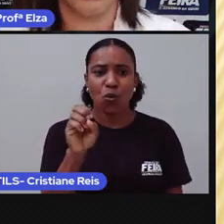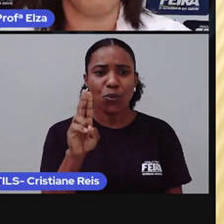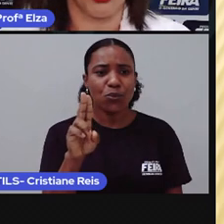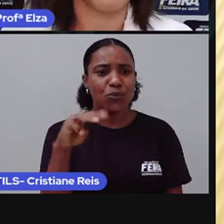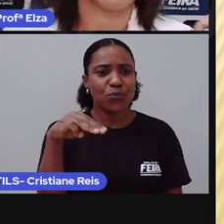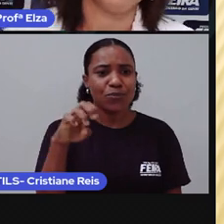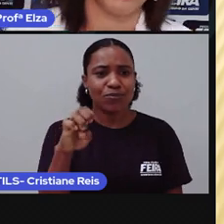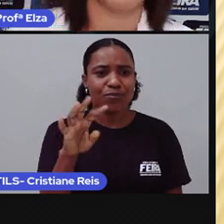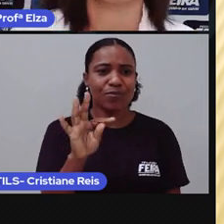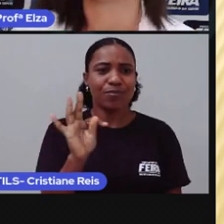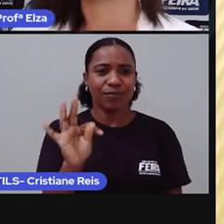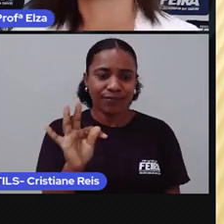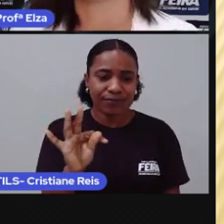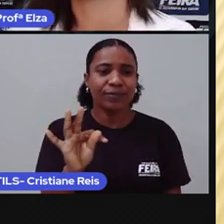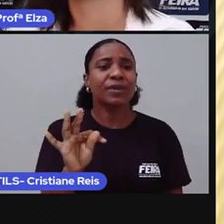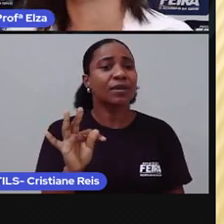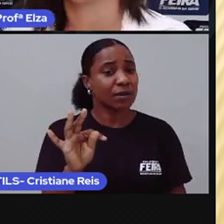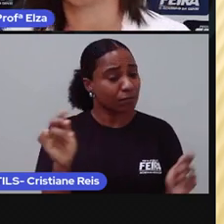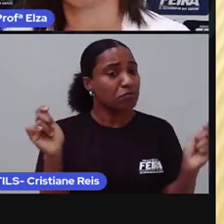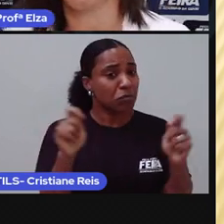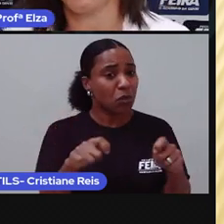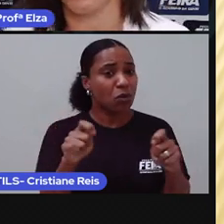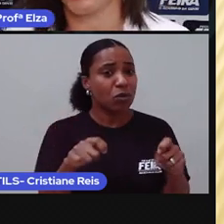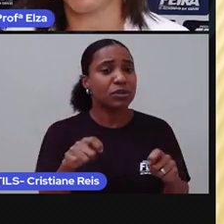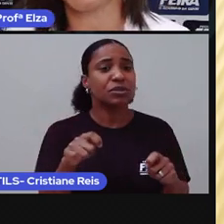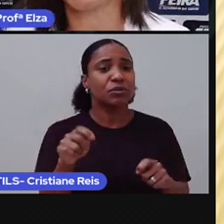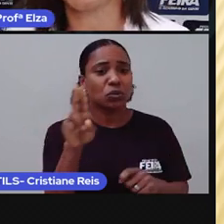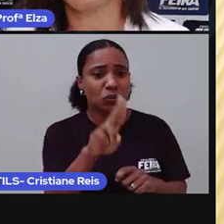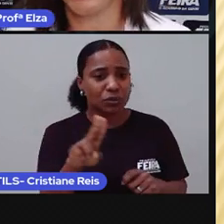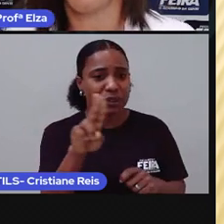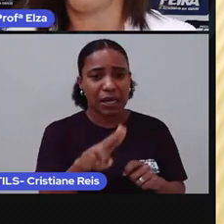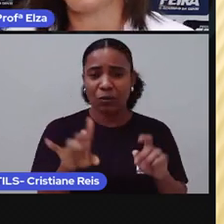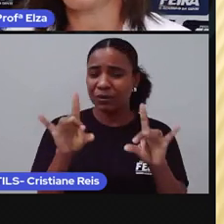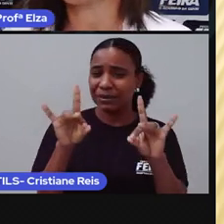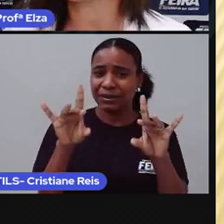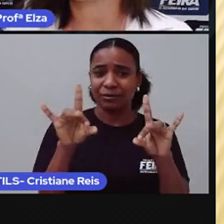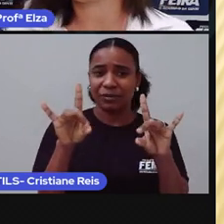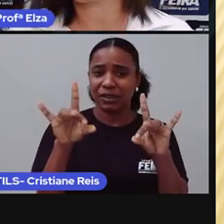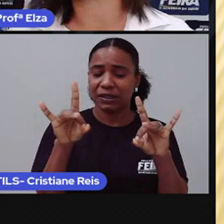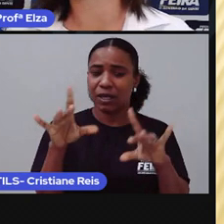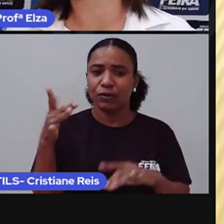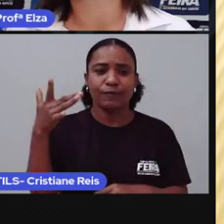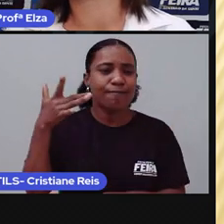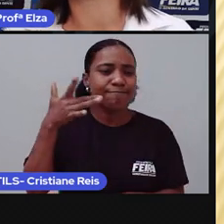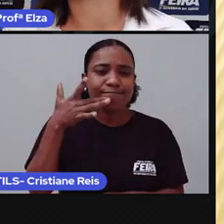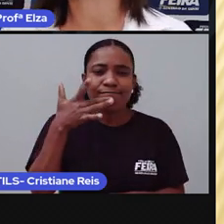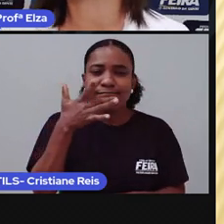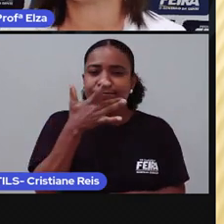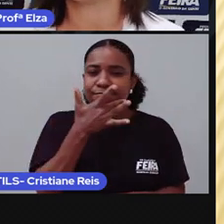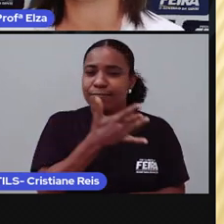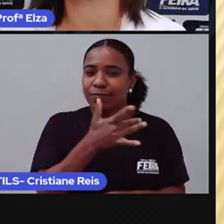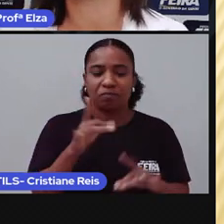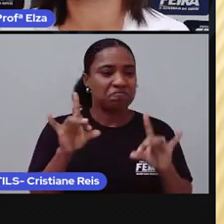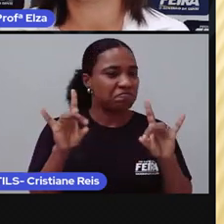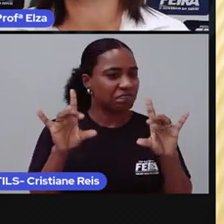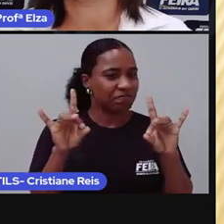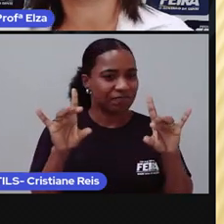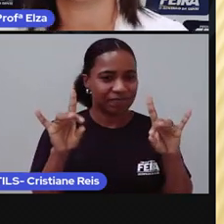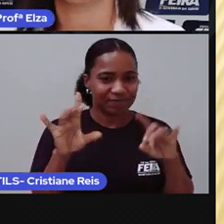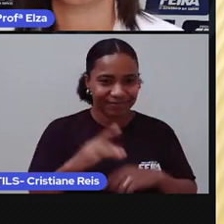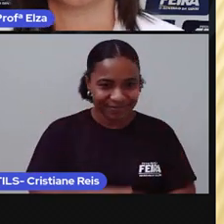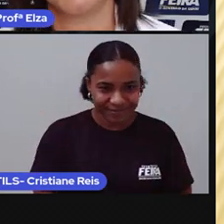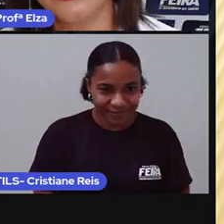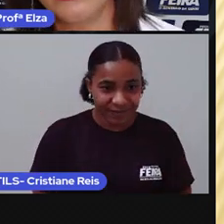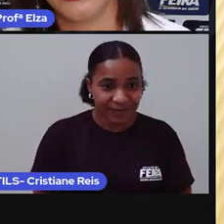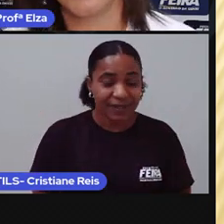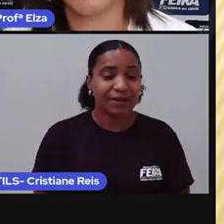pode também ser utilizada no sentido de bom gosto. O que é que a gente aprende a partir disso? E